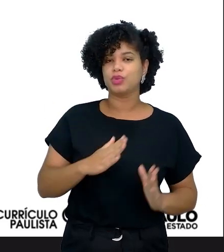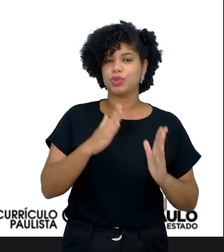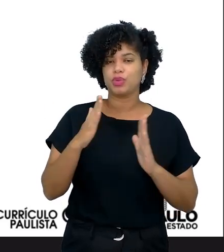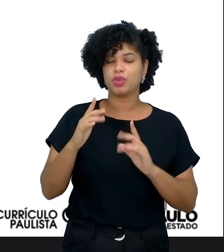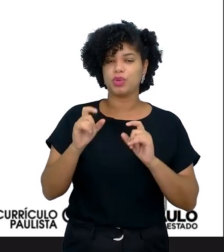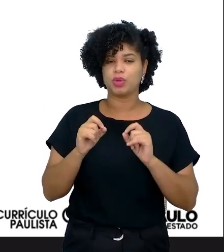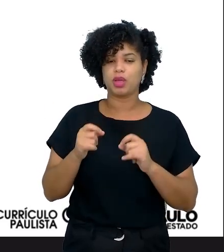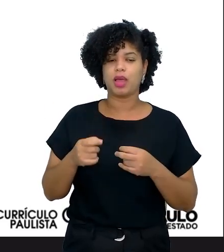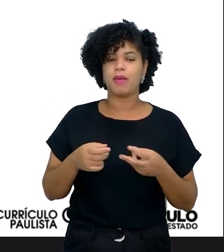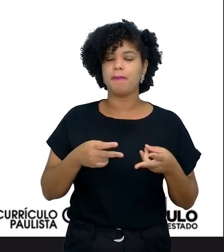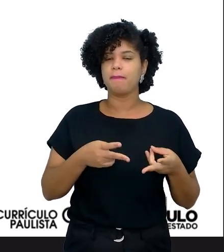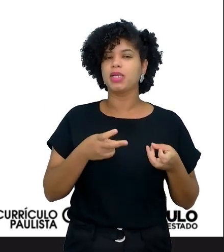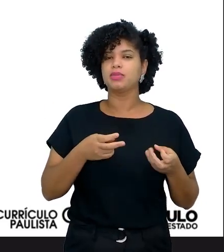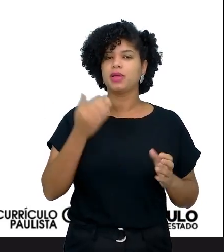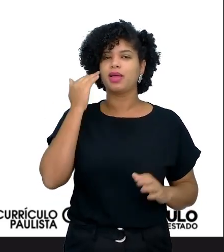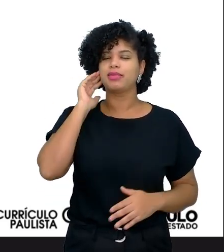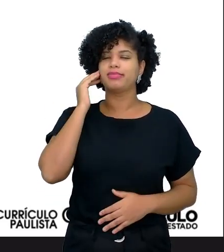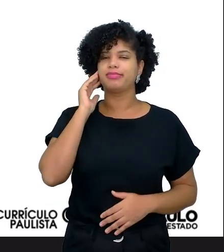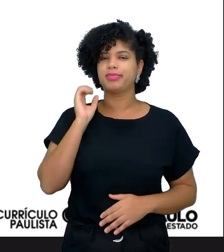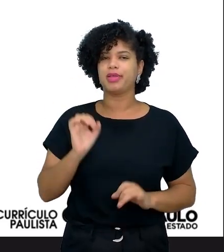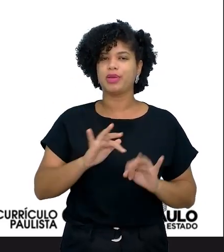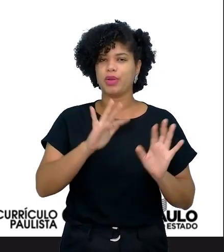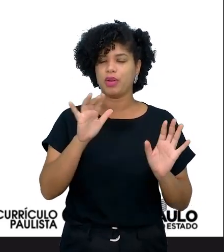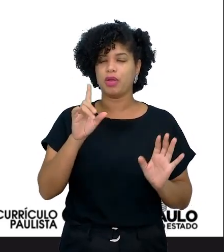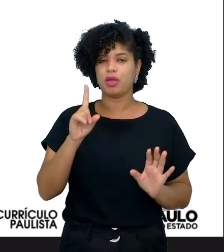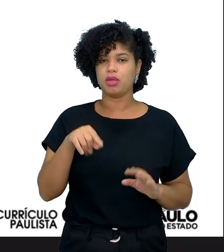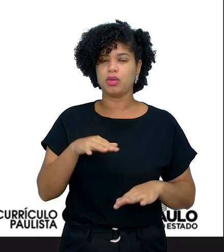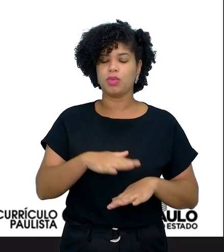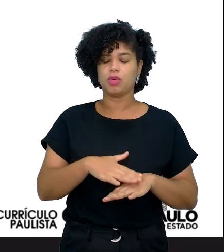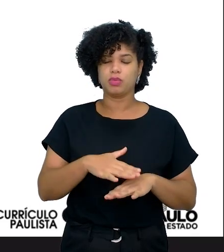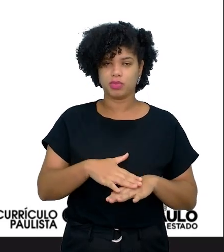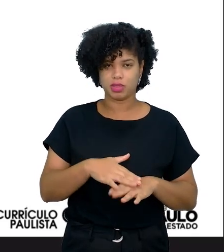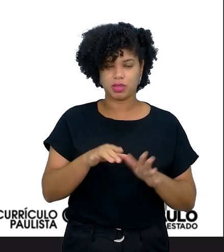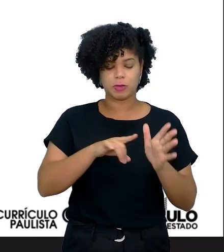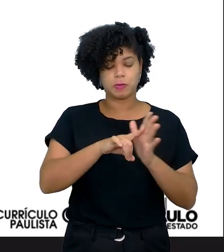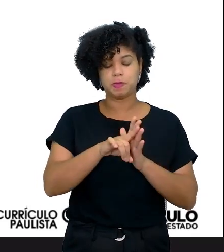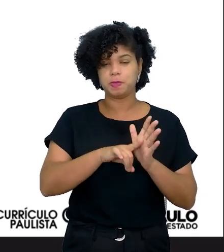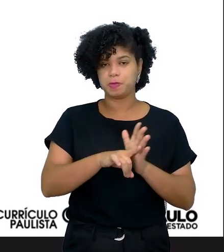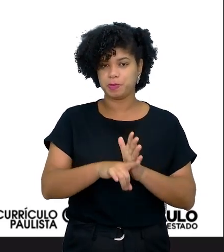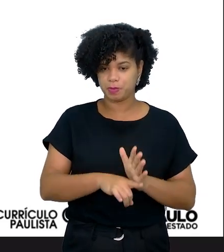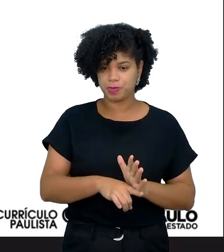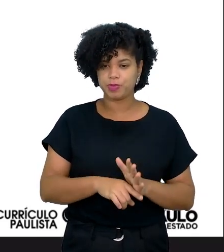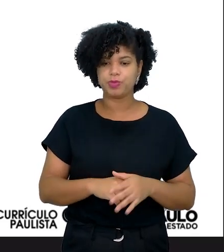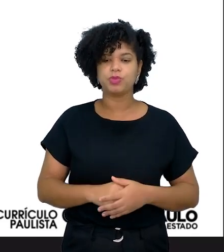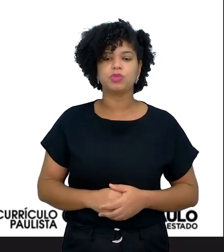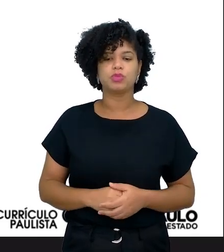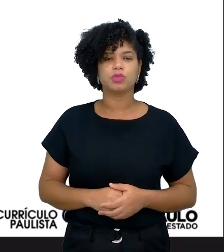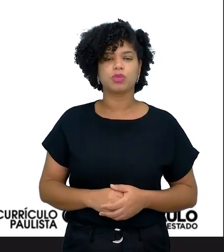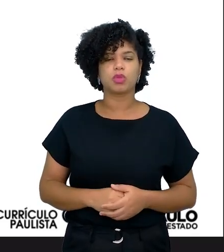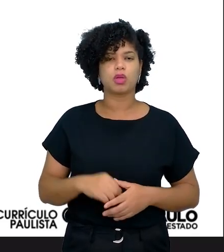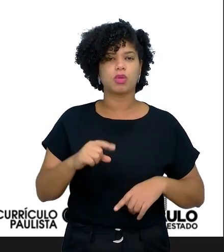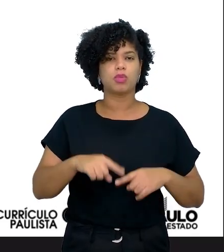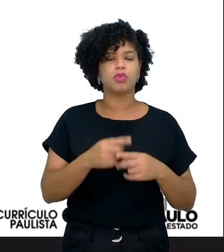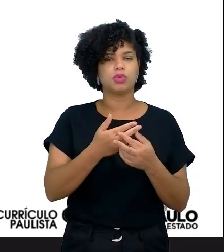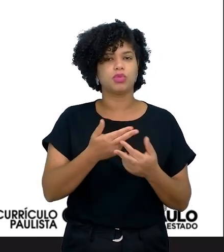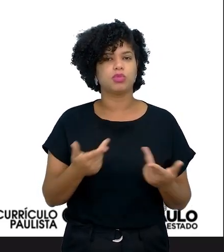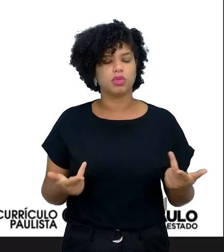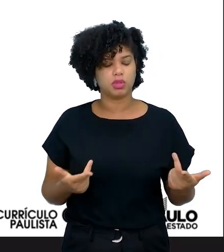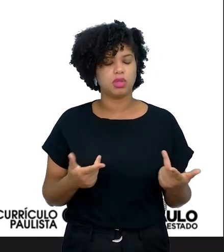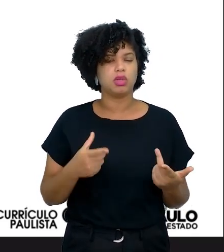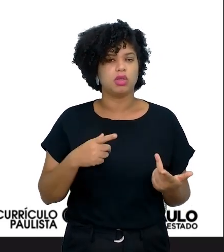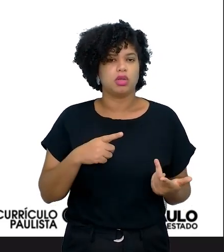é a interpretação, que é o momento que ele vai na pesquisa, aí ele já começa a procurar materiais impressos,